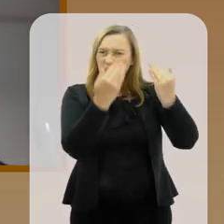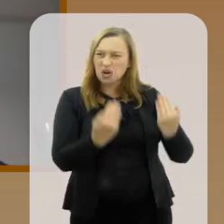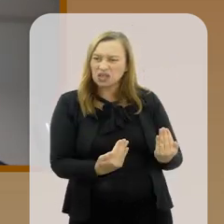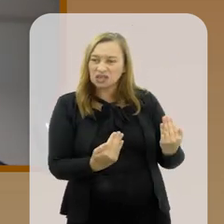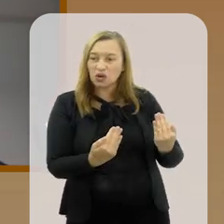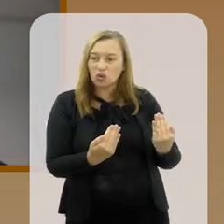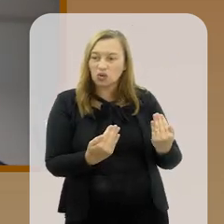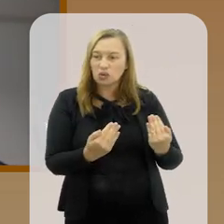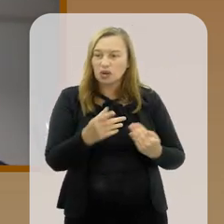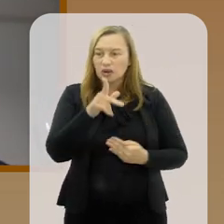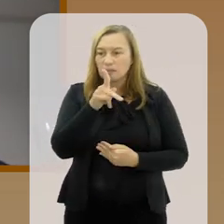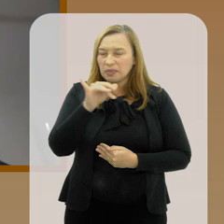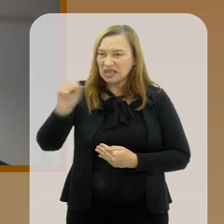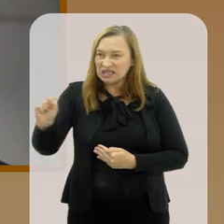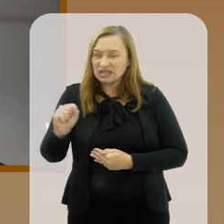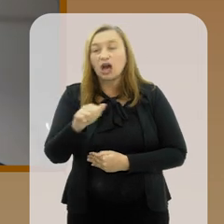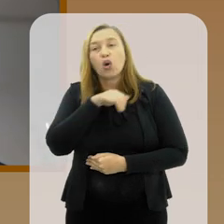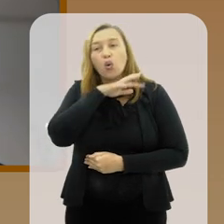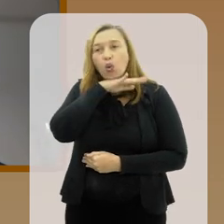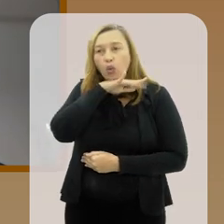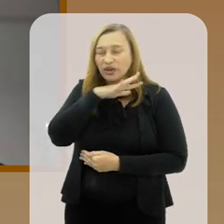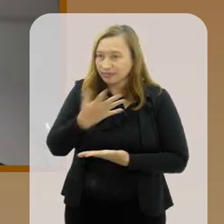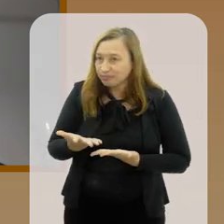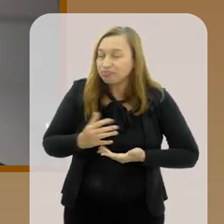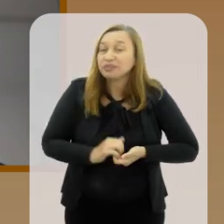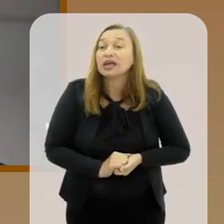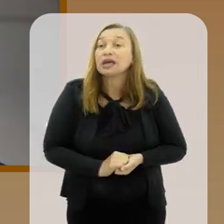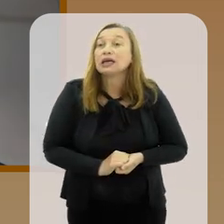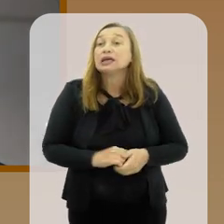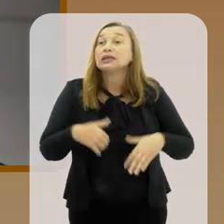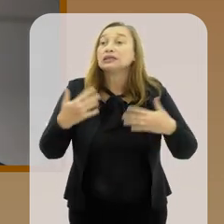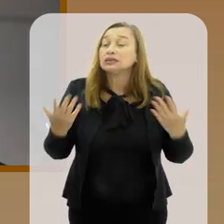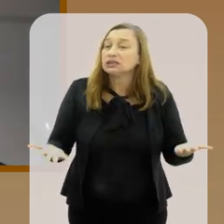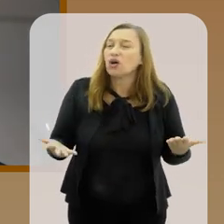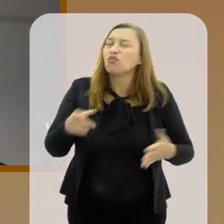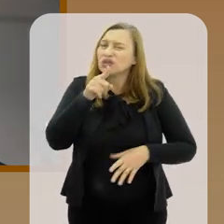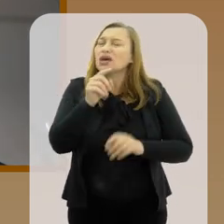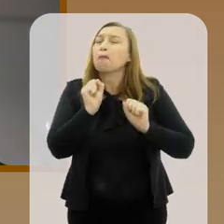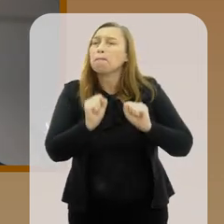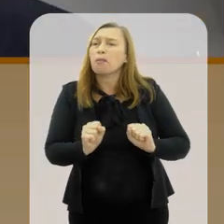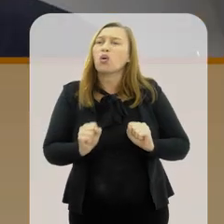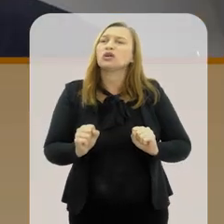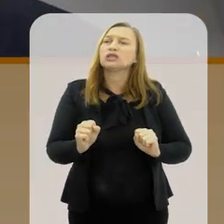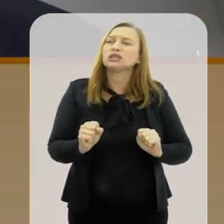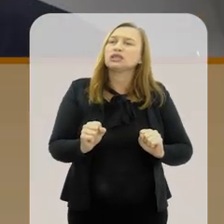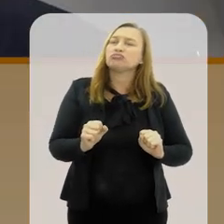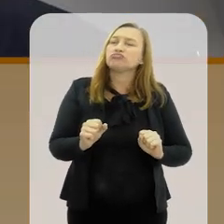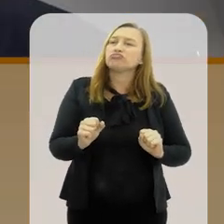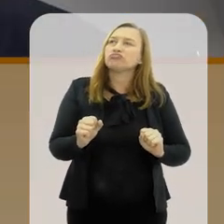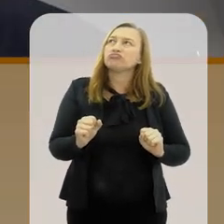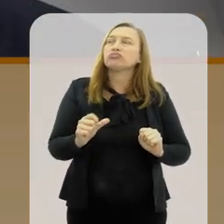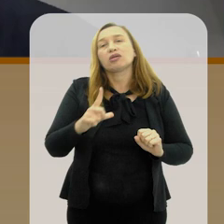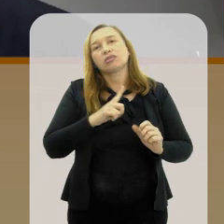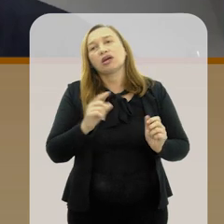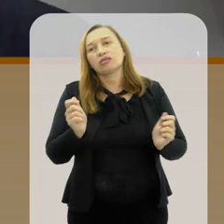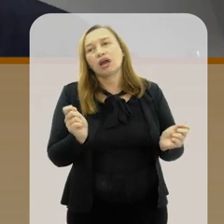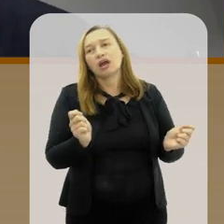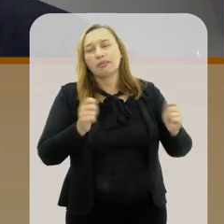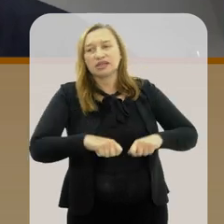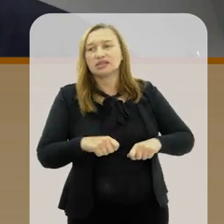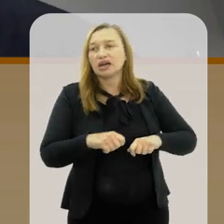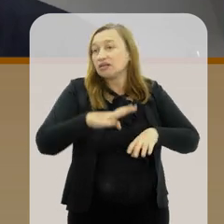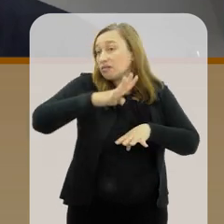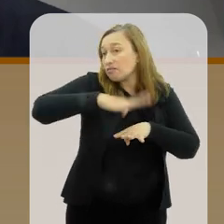de PISA e tal. Então, você pode ter uma